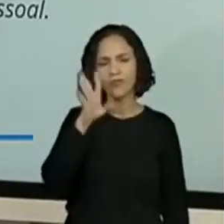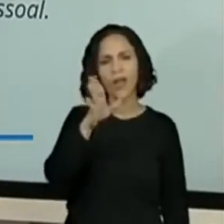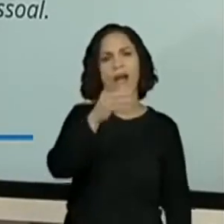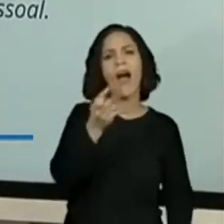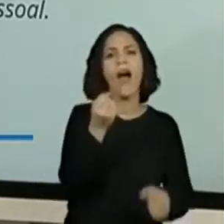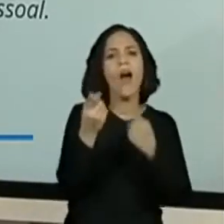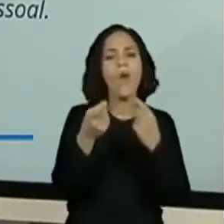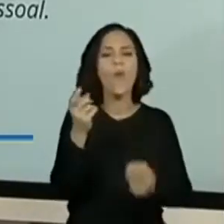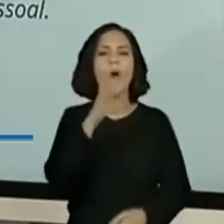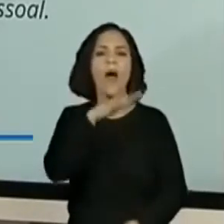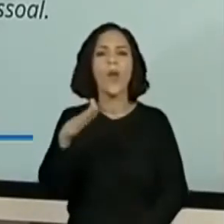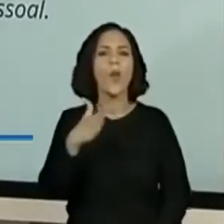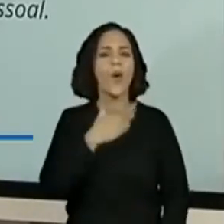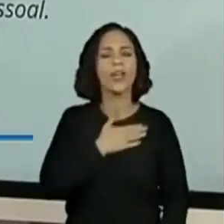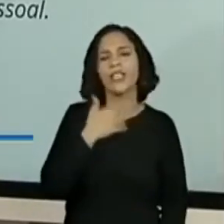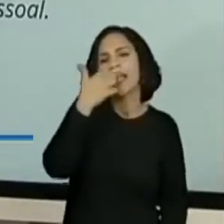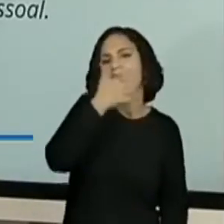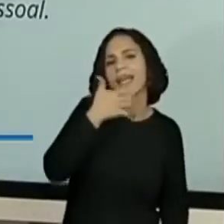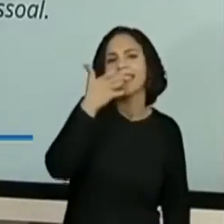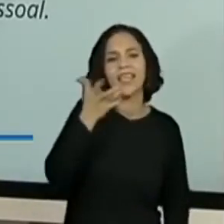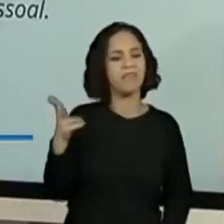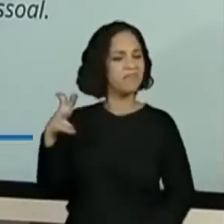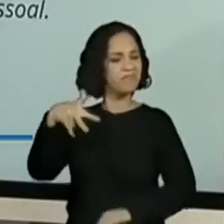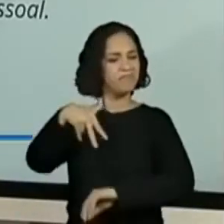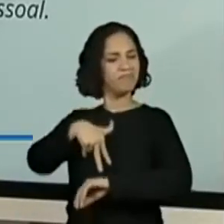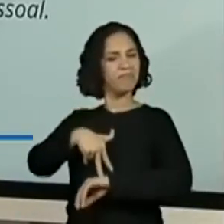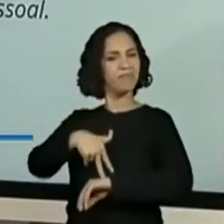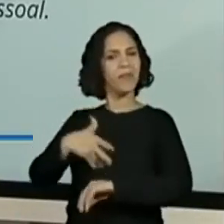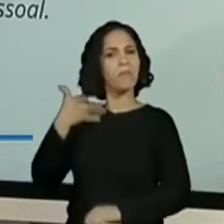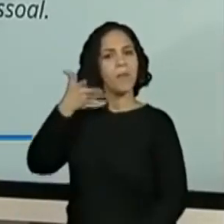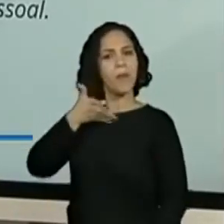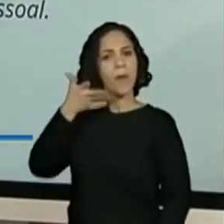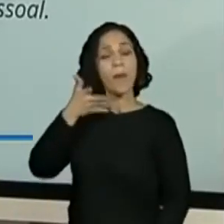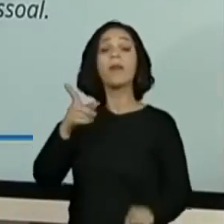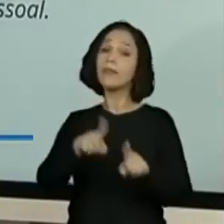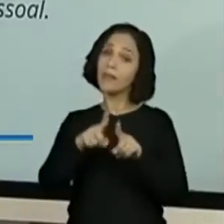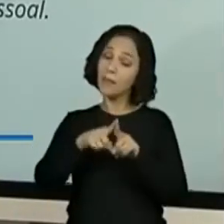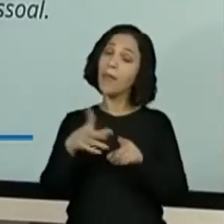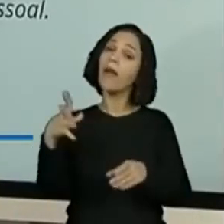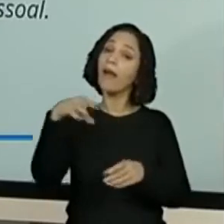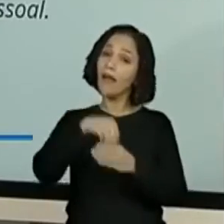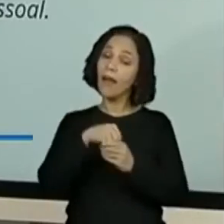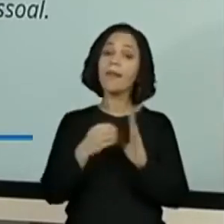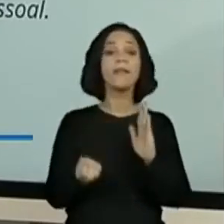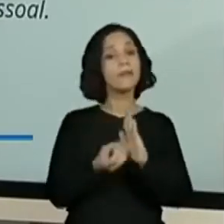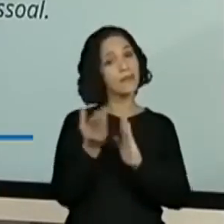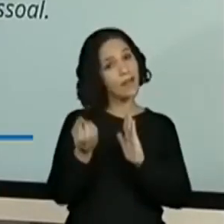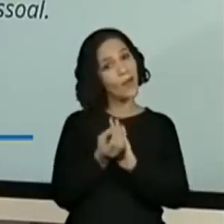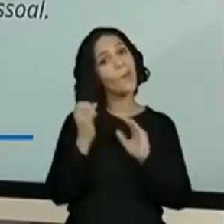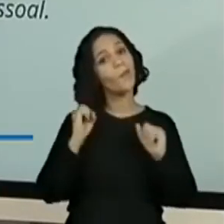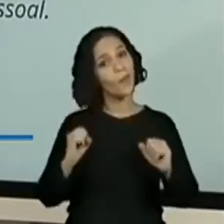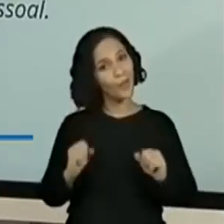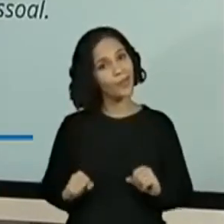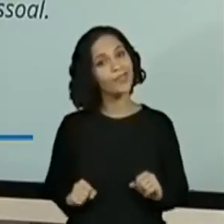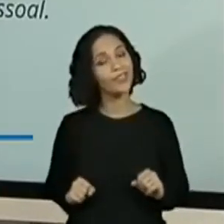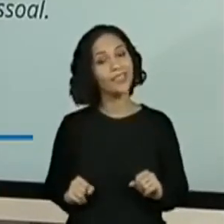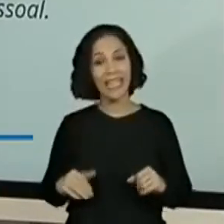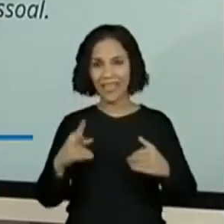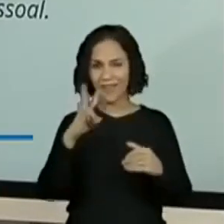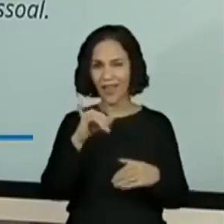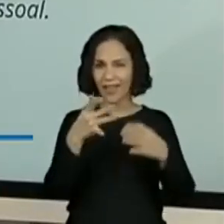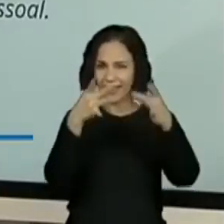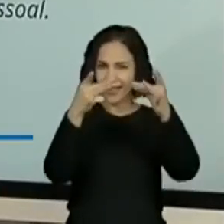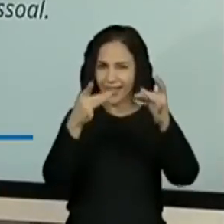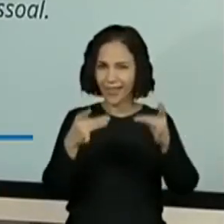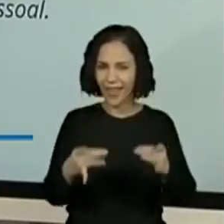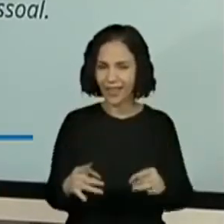de cantar, dançar, representar, isso também pode fazer parte de um sarau. É, e nós vamos entrar em detalhes